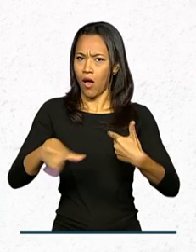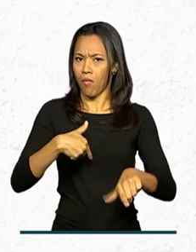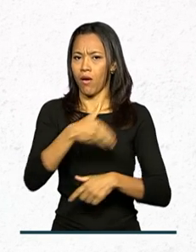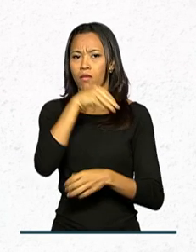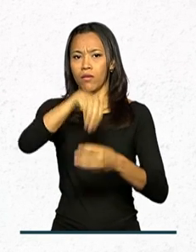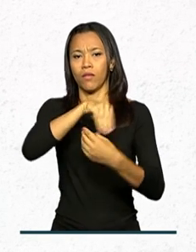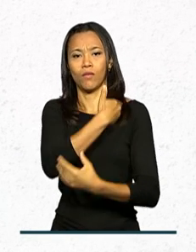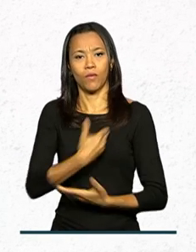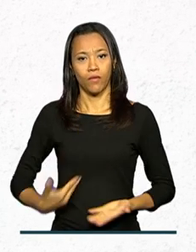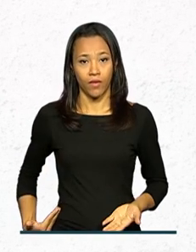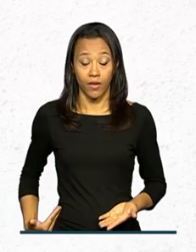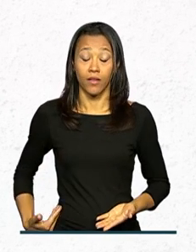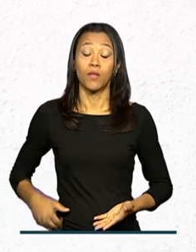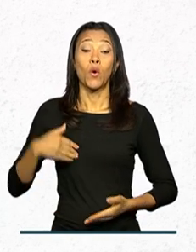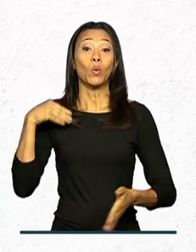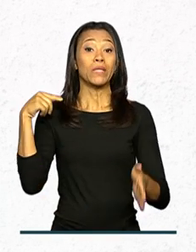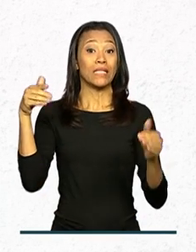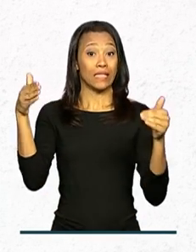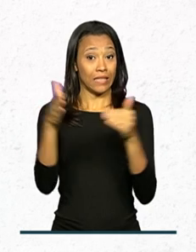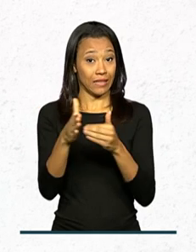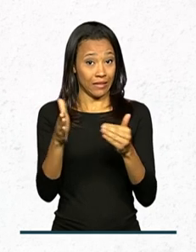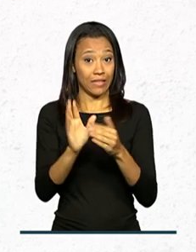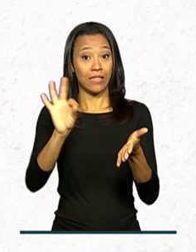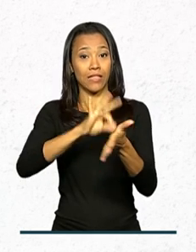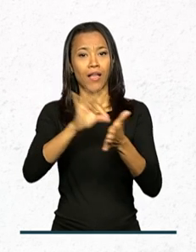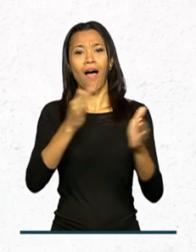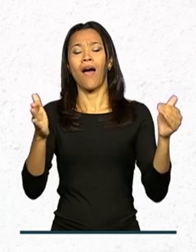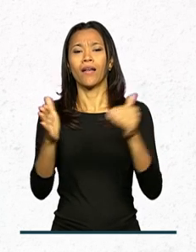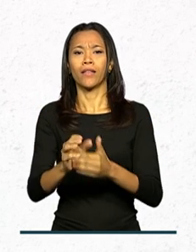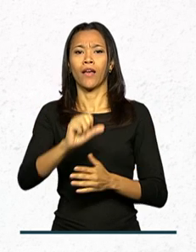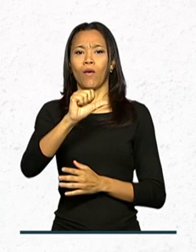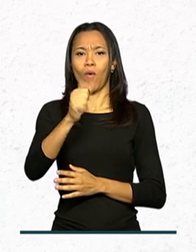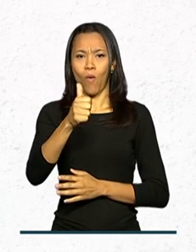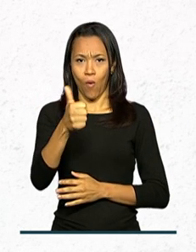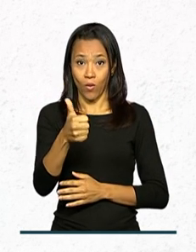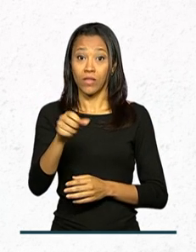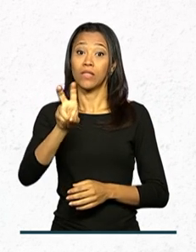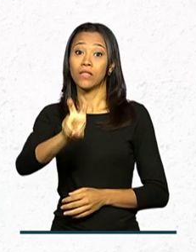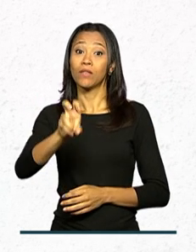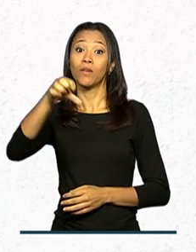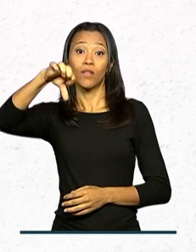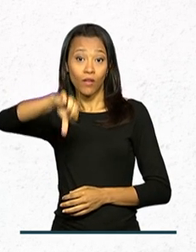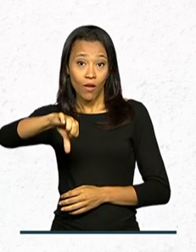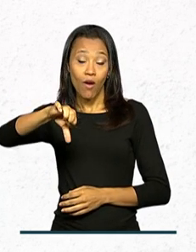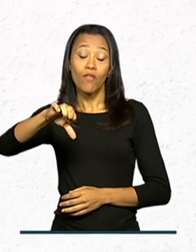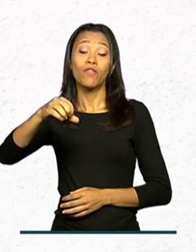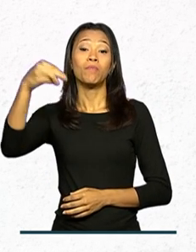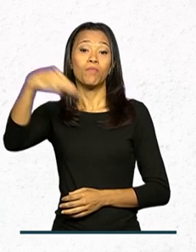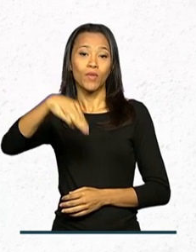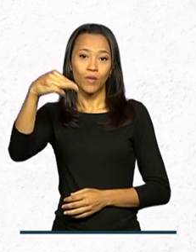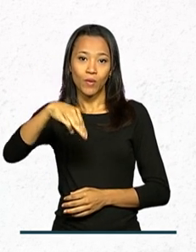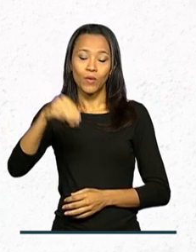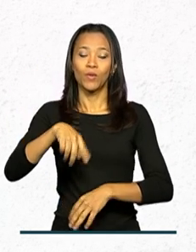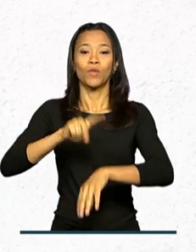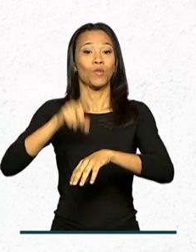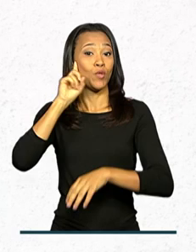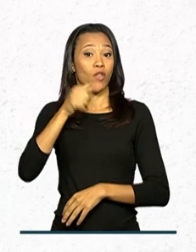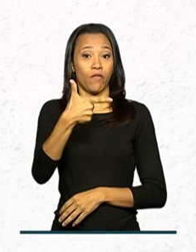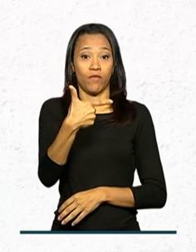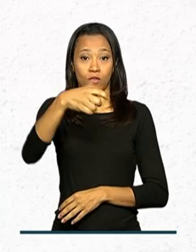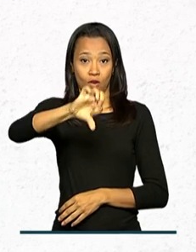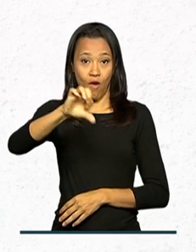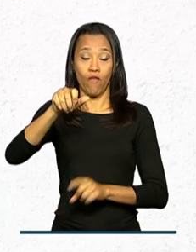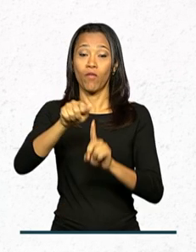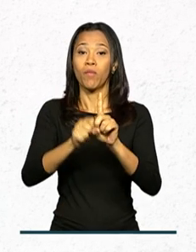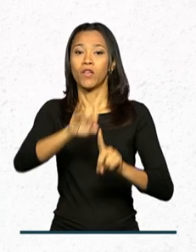pública de ensino. O prazo para as inscrições vai até as 23 horas e 59 minutos do dia 29 de janeiro